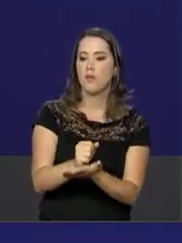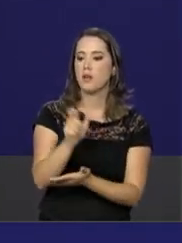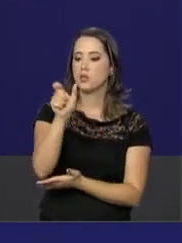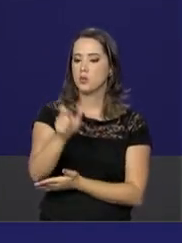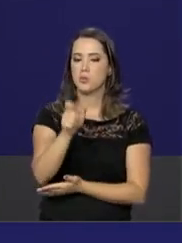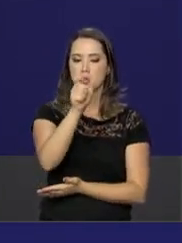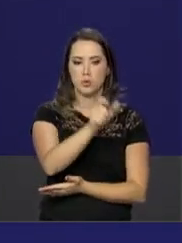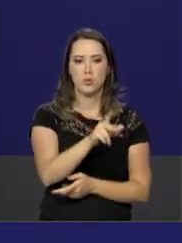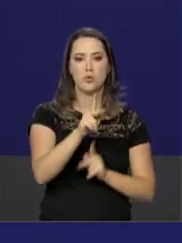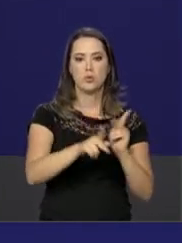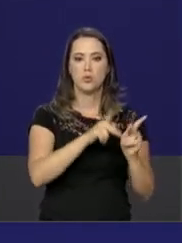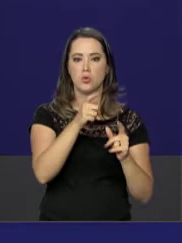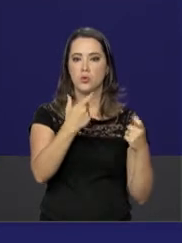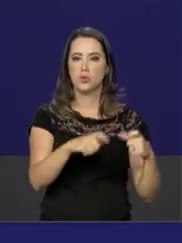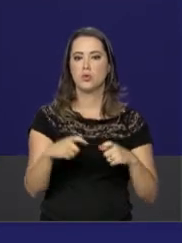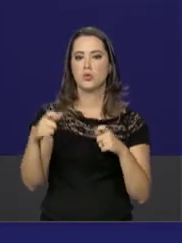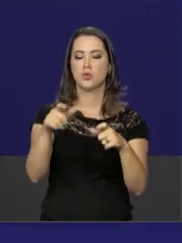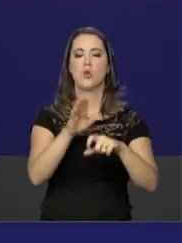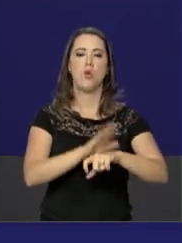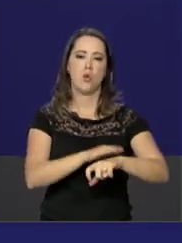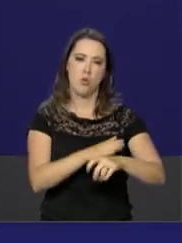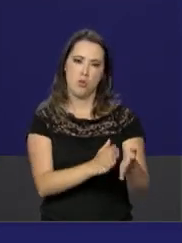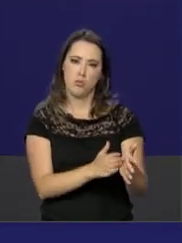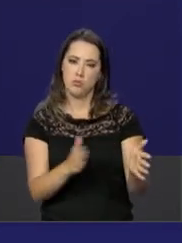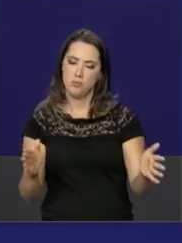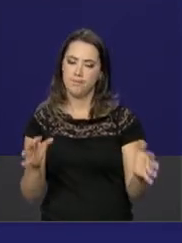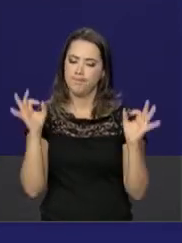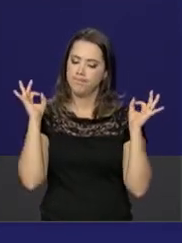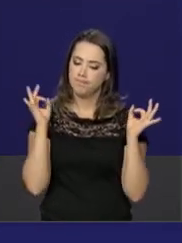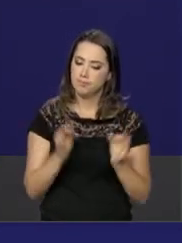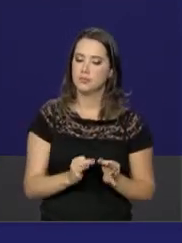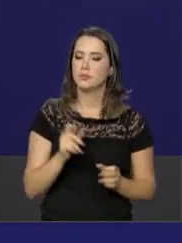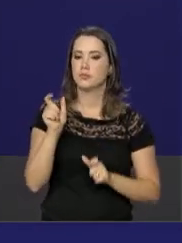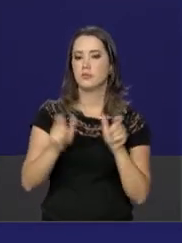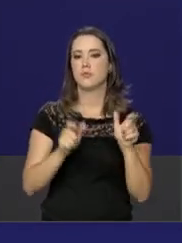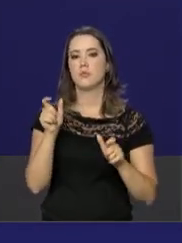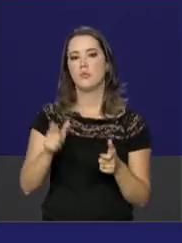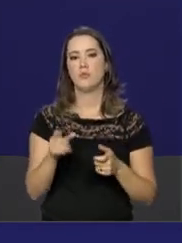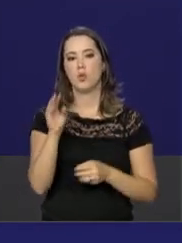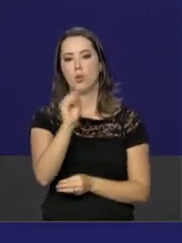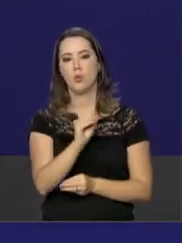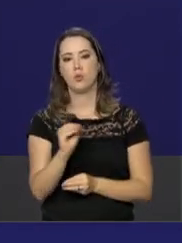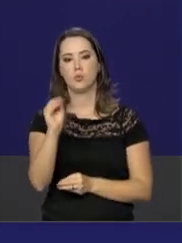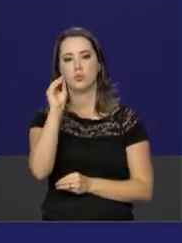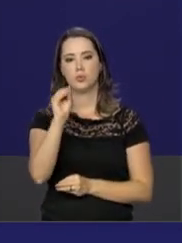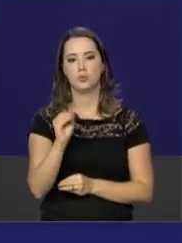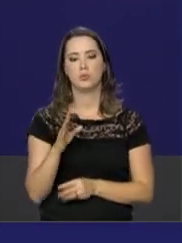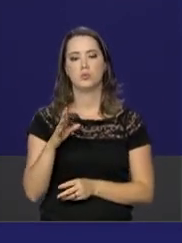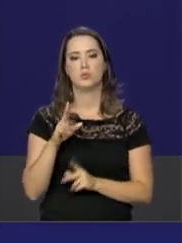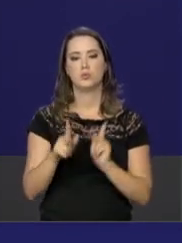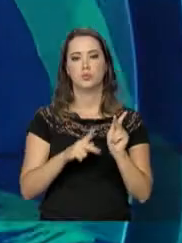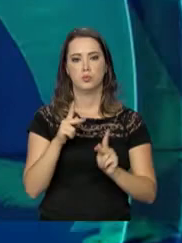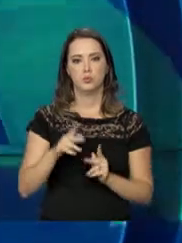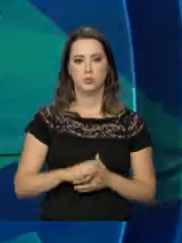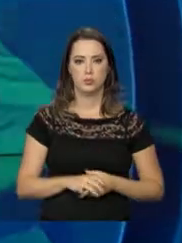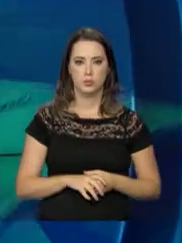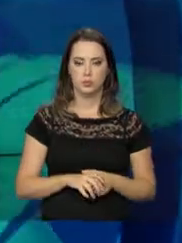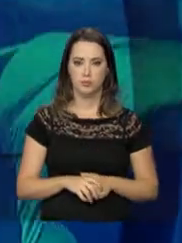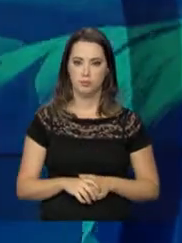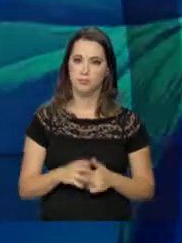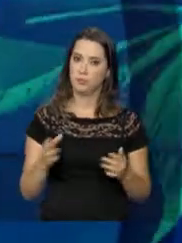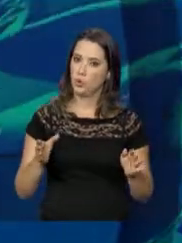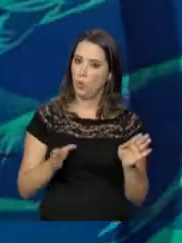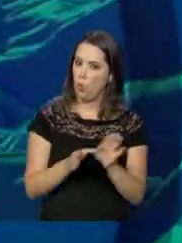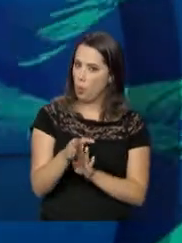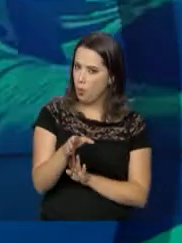população um ambiente, um horário mais adequado para atender a nossa população. A